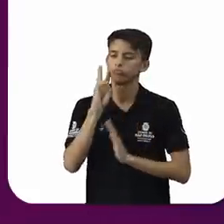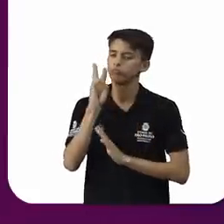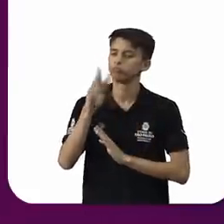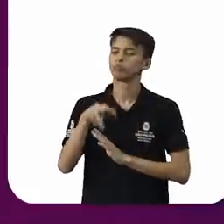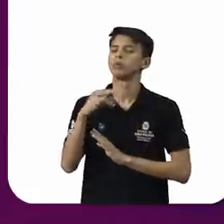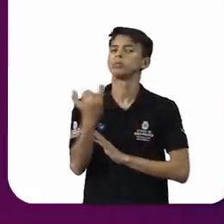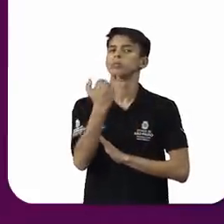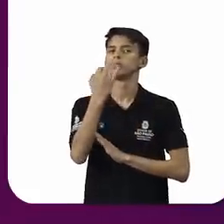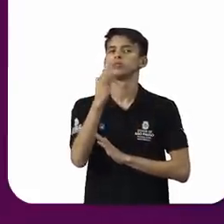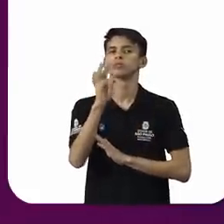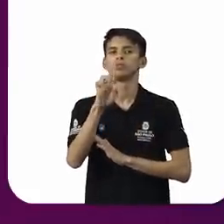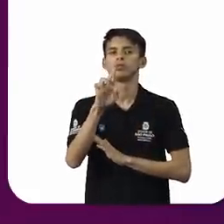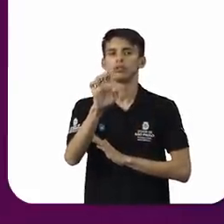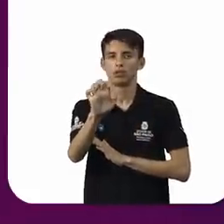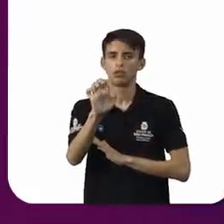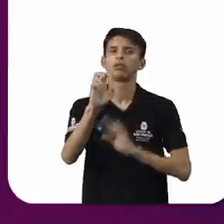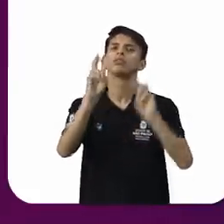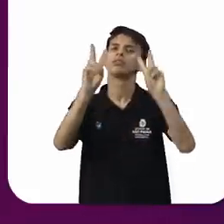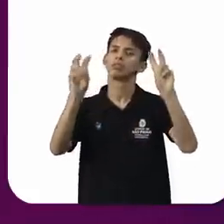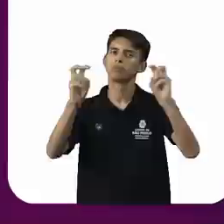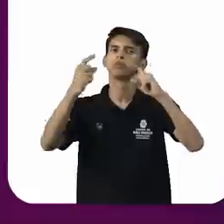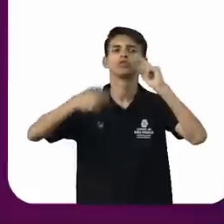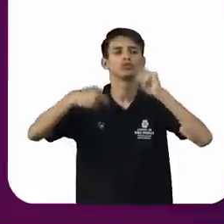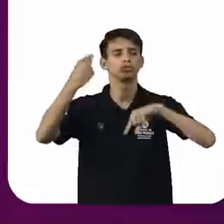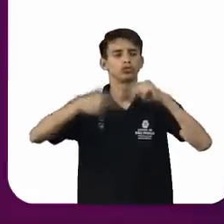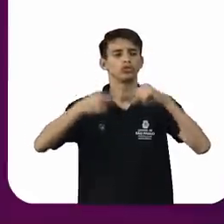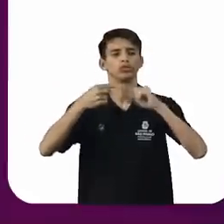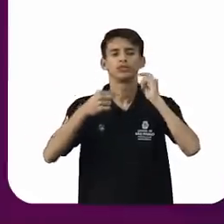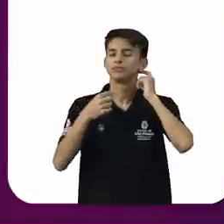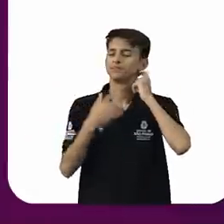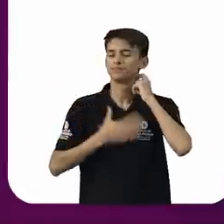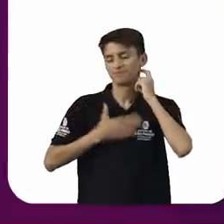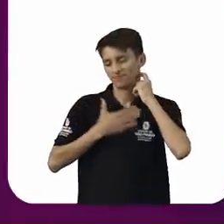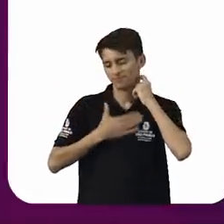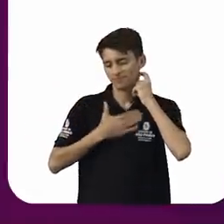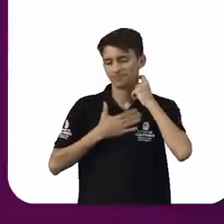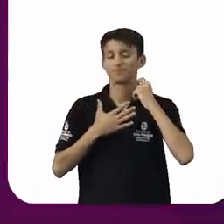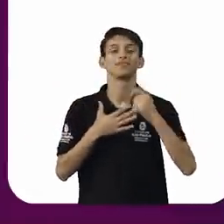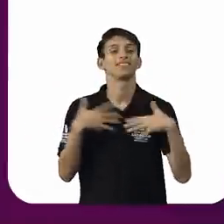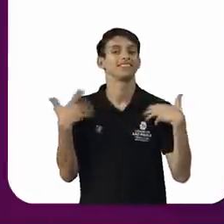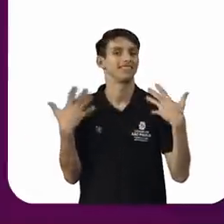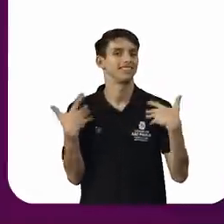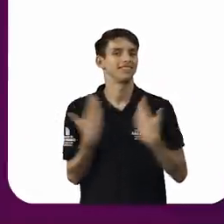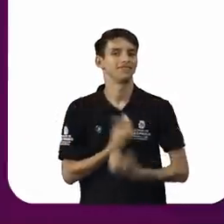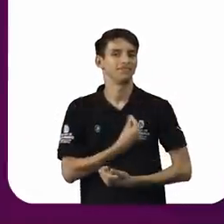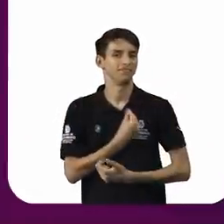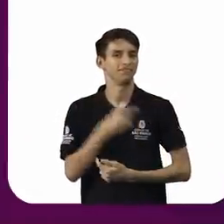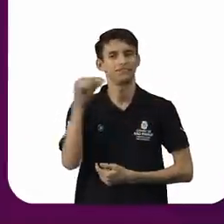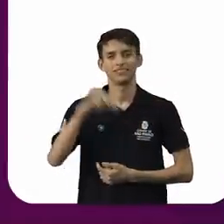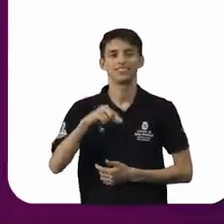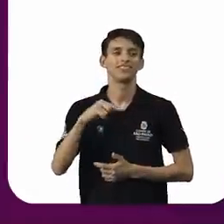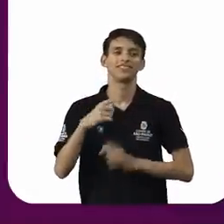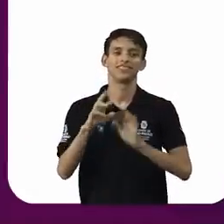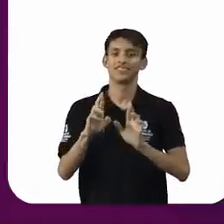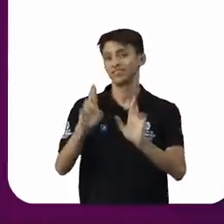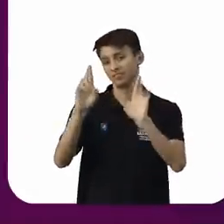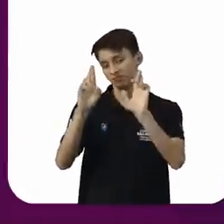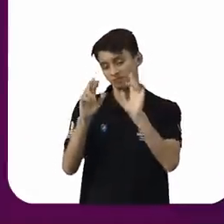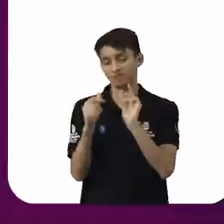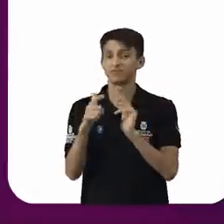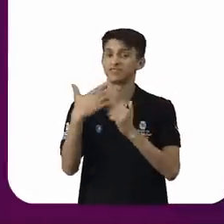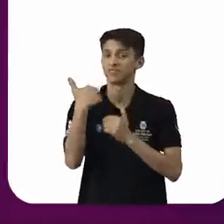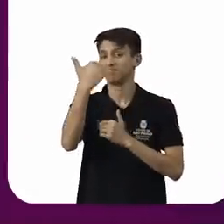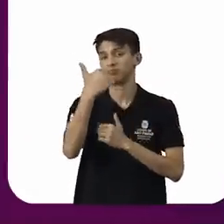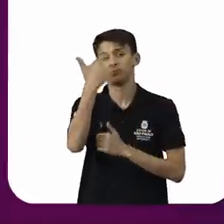do TRE de São Paulo pauta um tema como esse, viu, Fernanda? Foi uma alegria estar aqui, muito obrigado, espero que a gente seja chamado